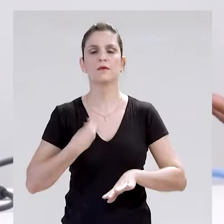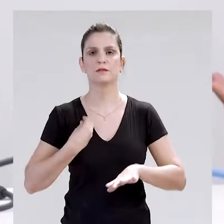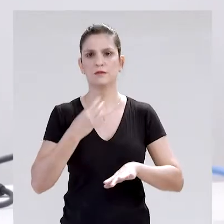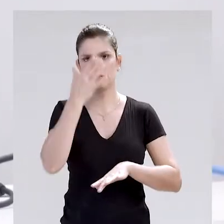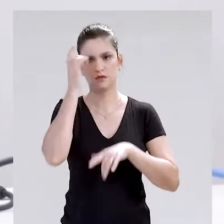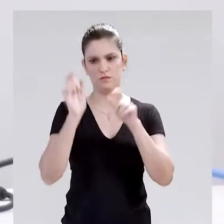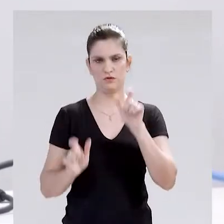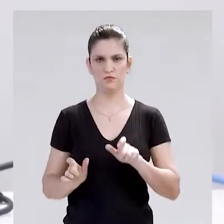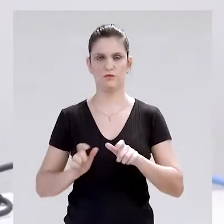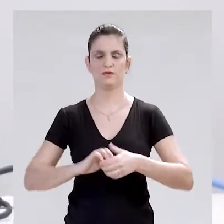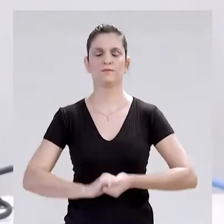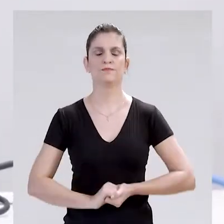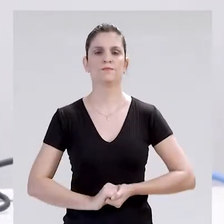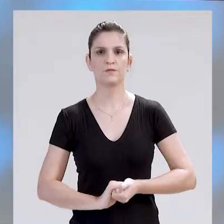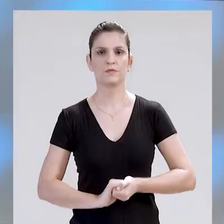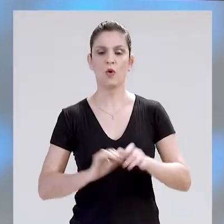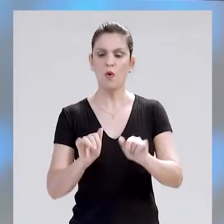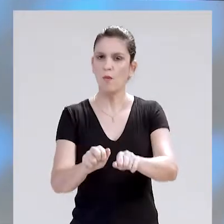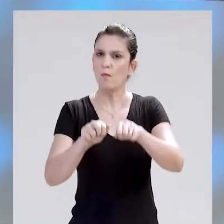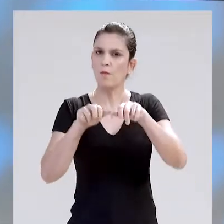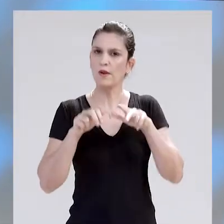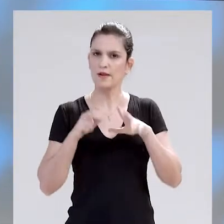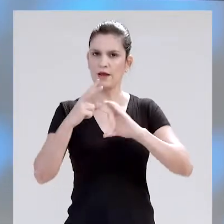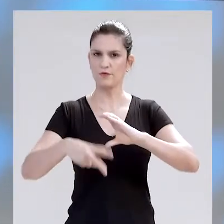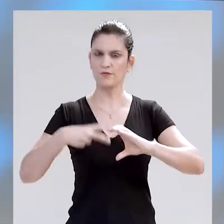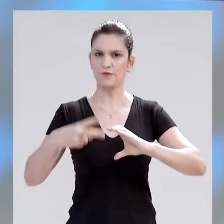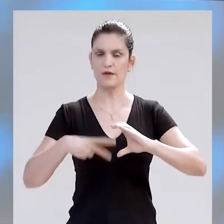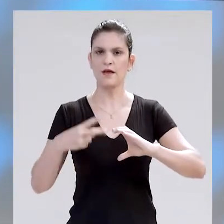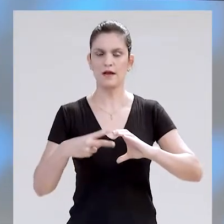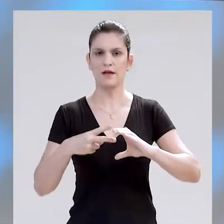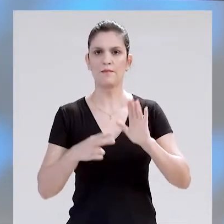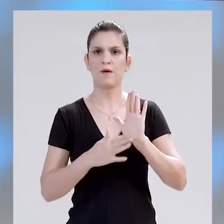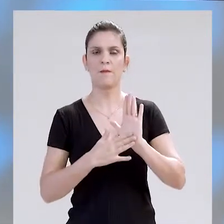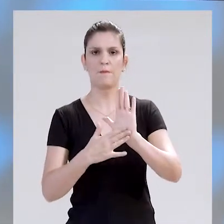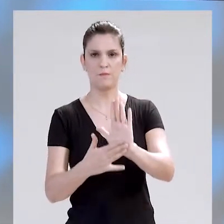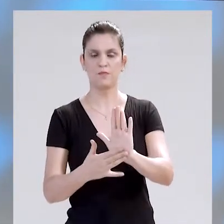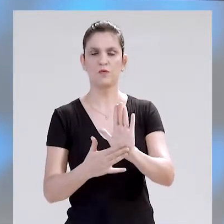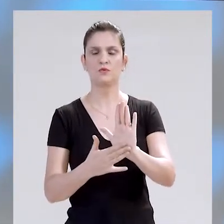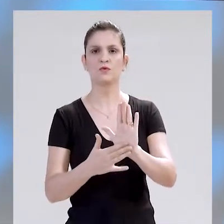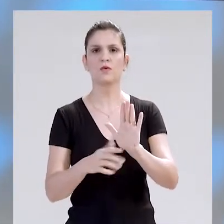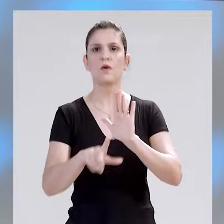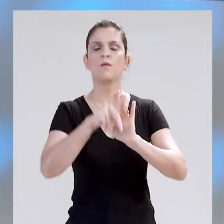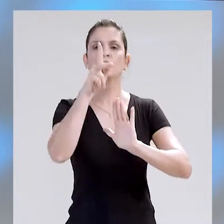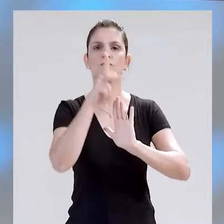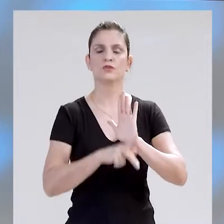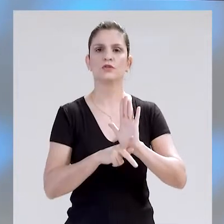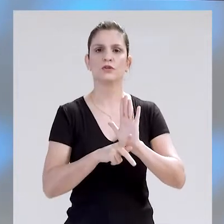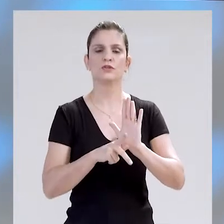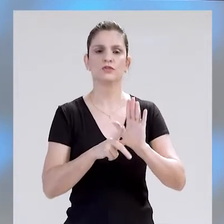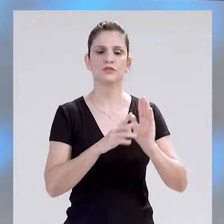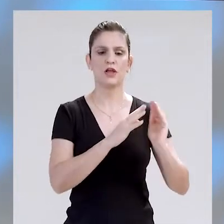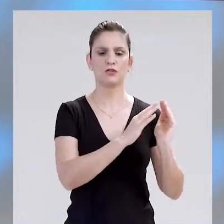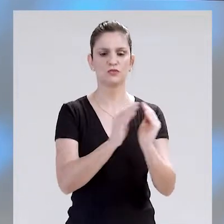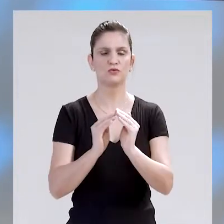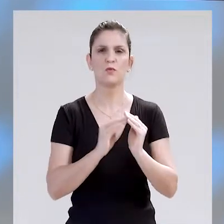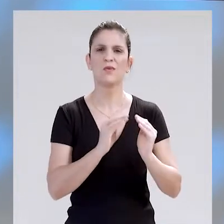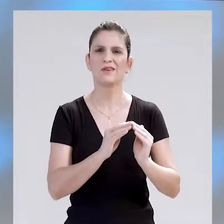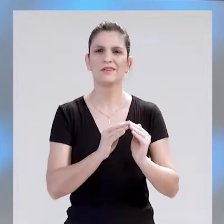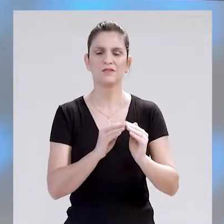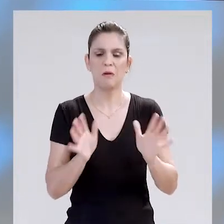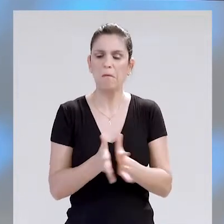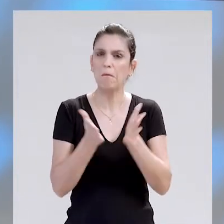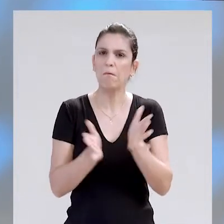através do Facebook. O plenário da Câmara de Vereadores aprovou o projeto de lei que trata da política